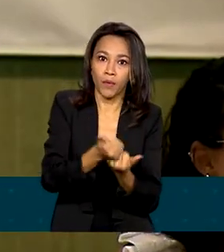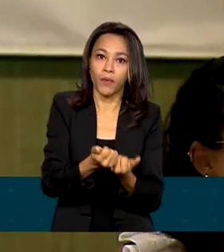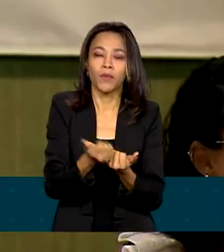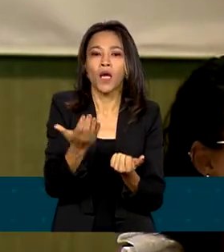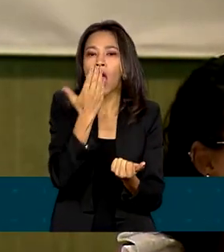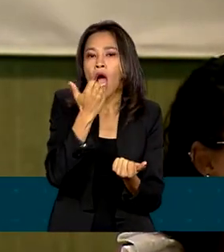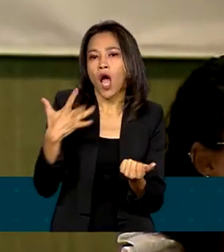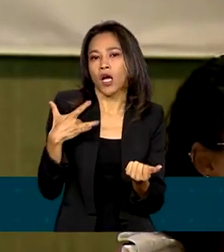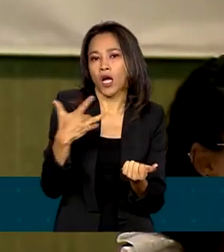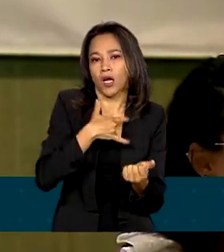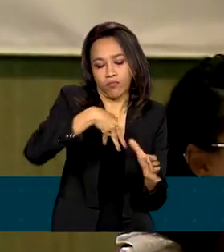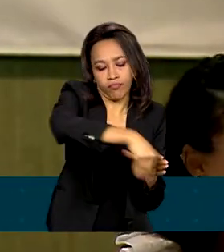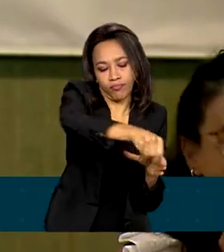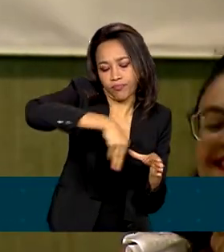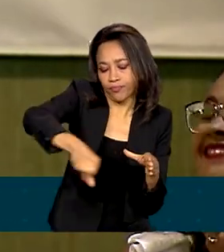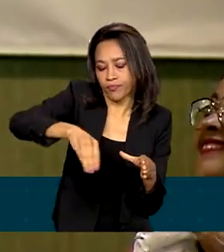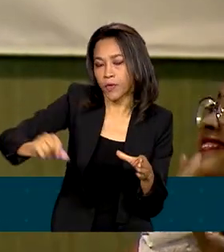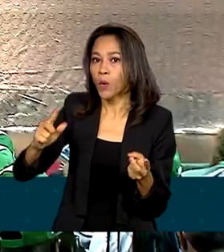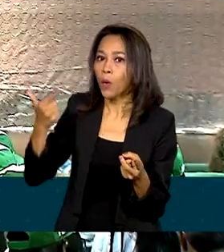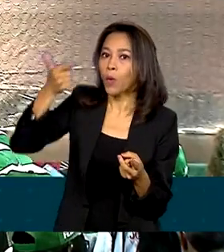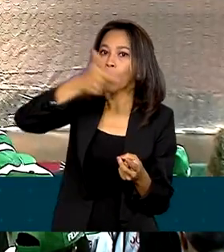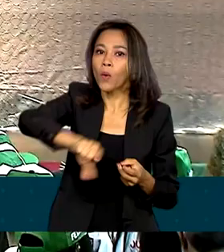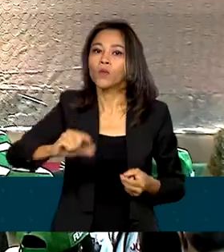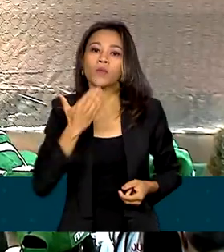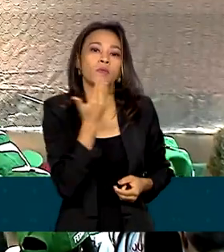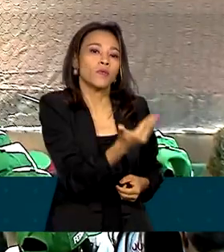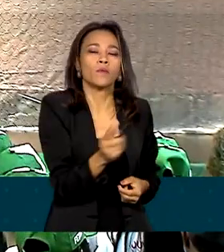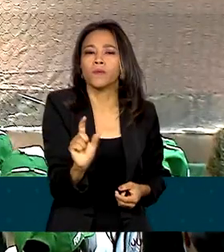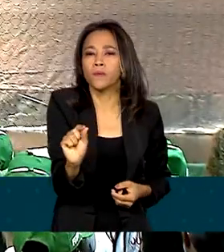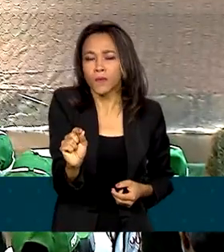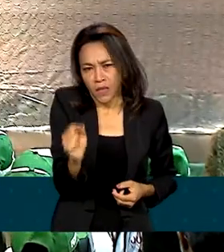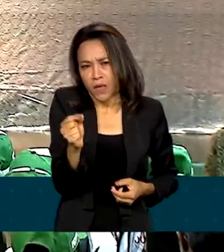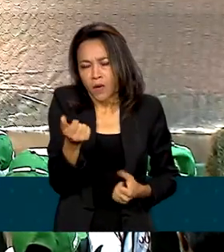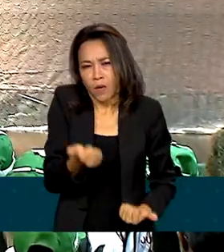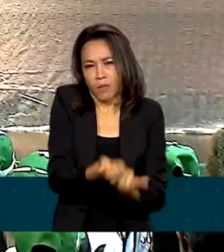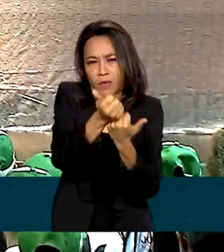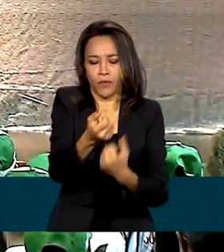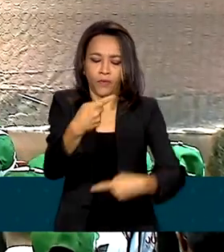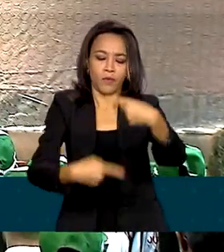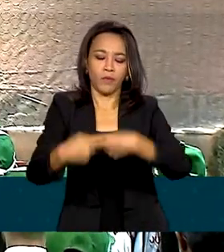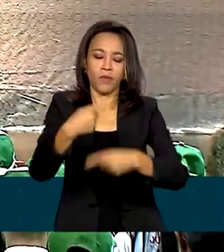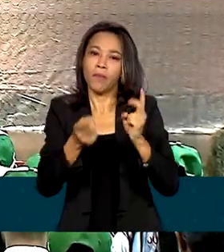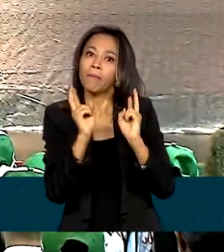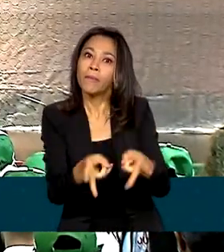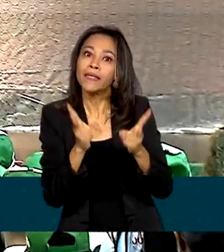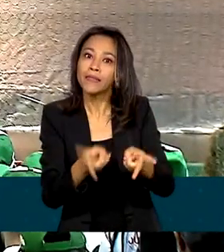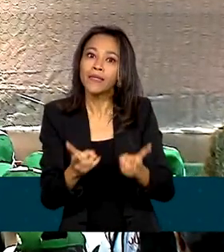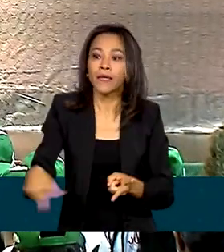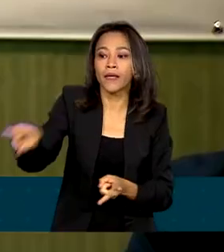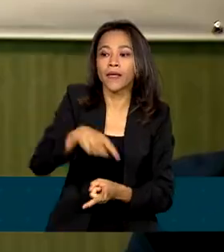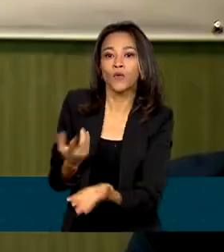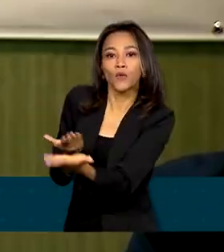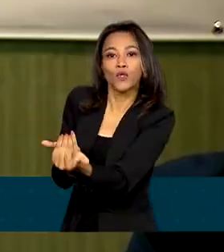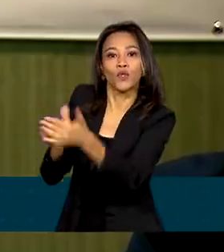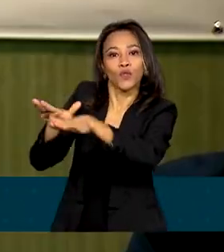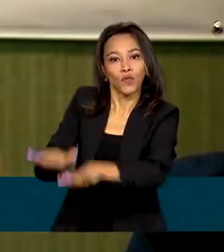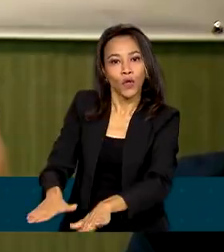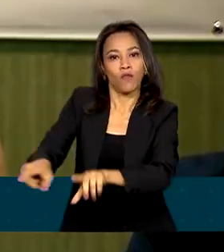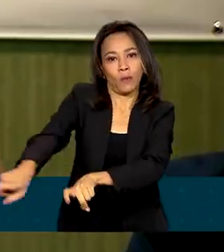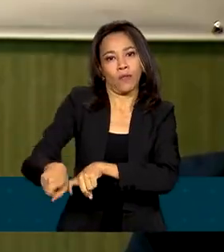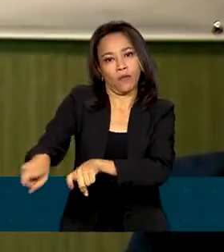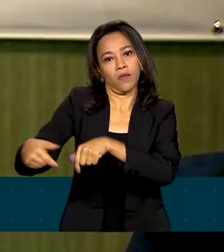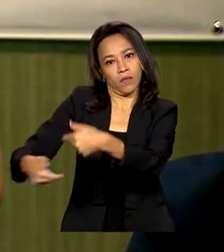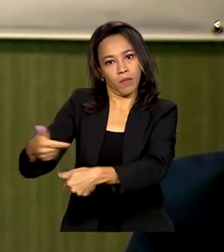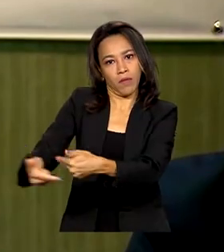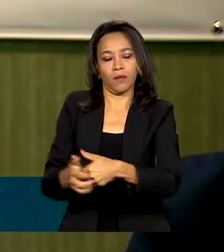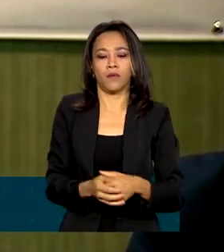saudáveis. Outra reivindicação foi a promoção de políticas para manter a juventude no campo. Não adianta a gente